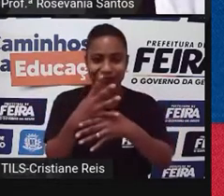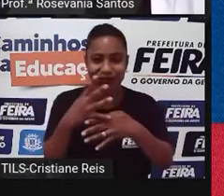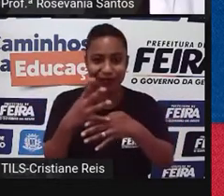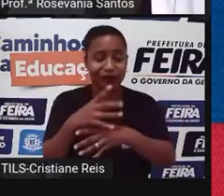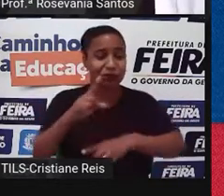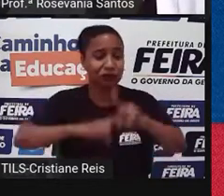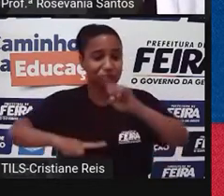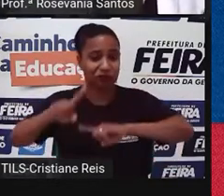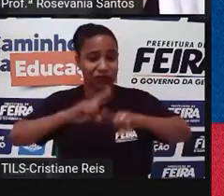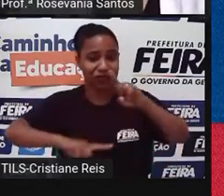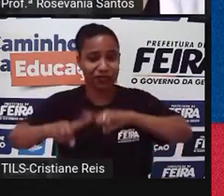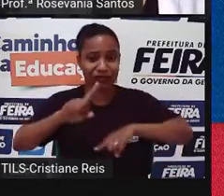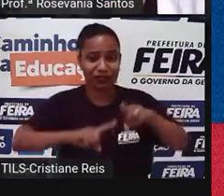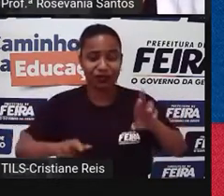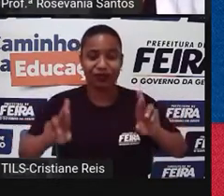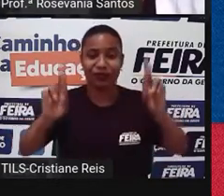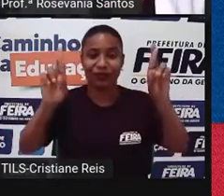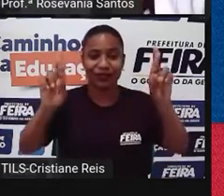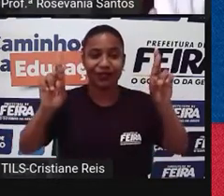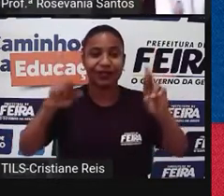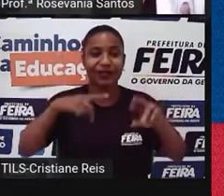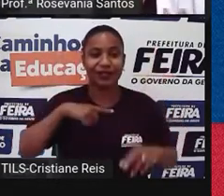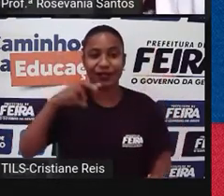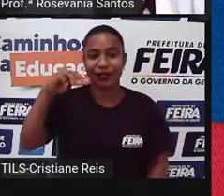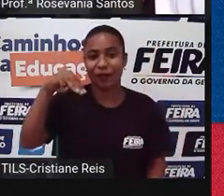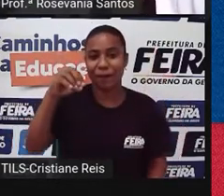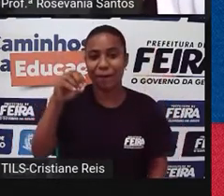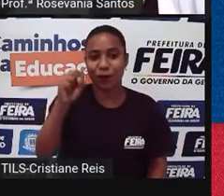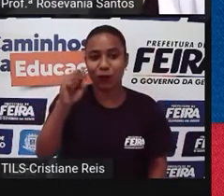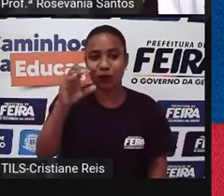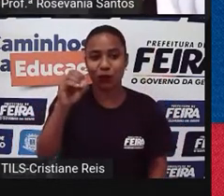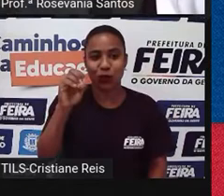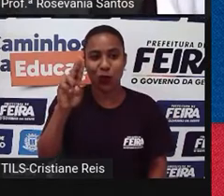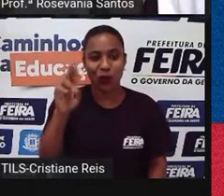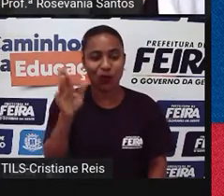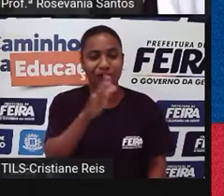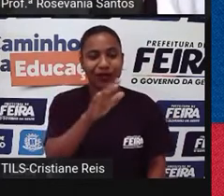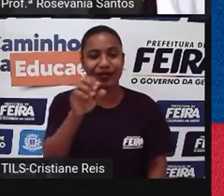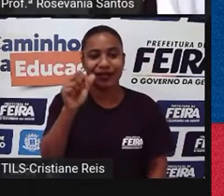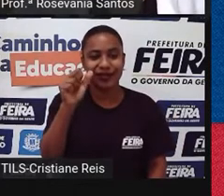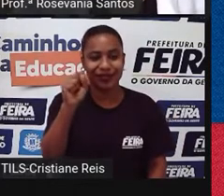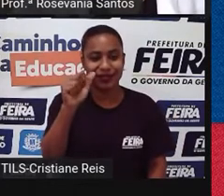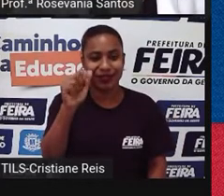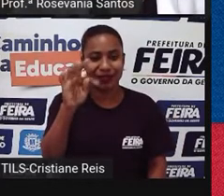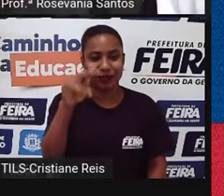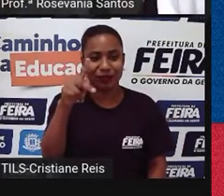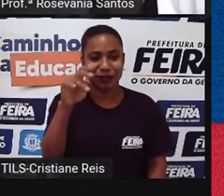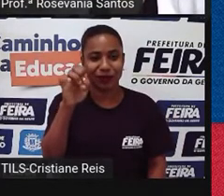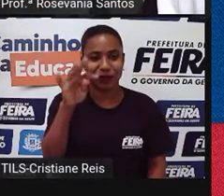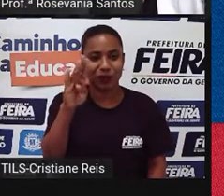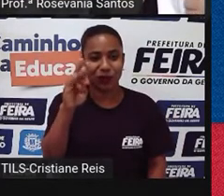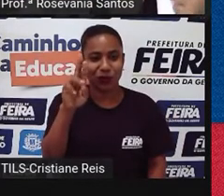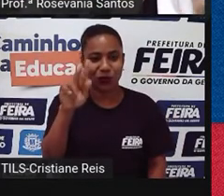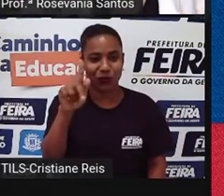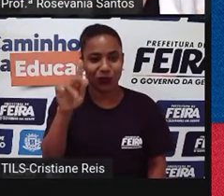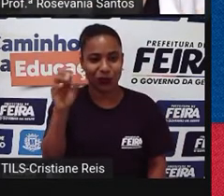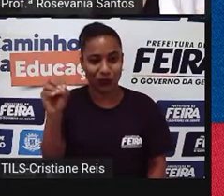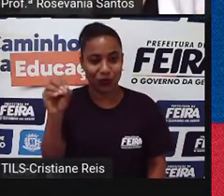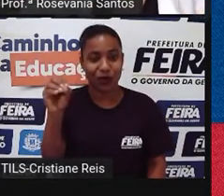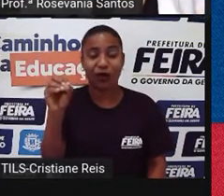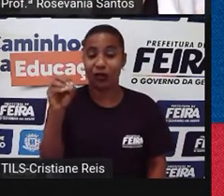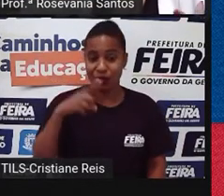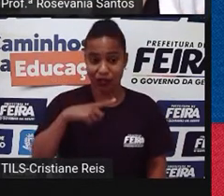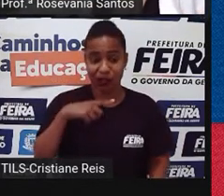especial, que no caso é Moscou e São Petersburgo, né, que são duas cidades, assim, com grande